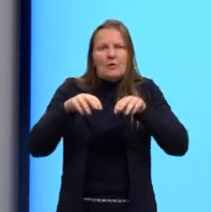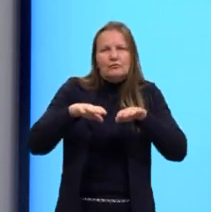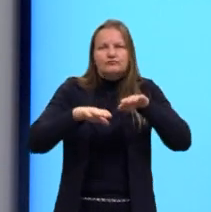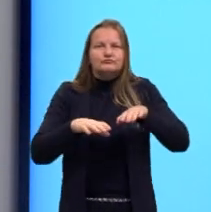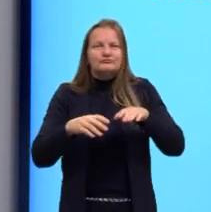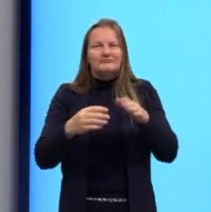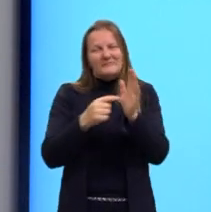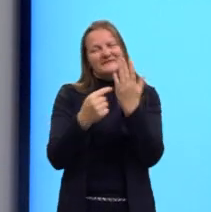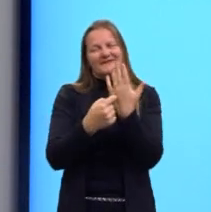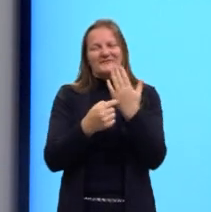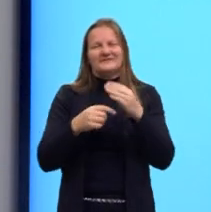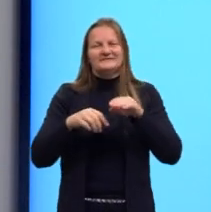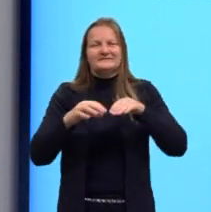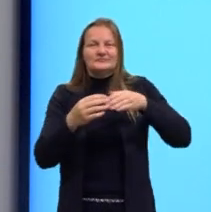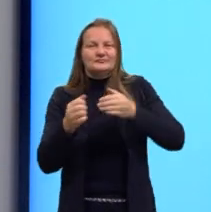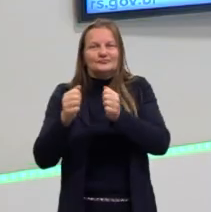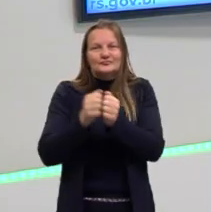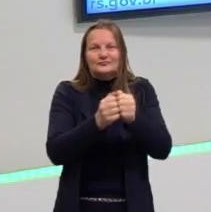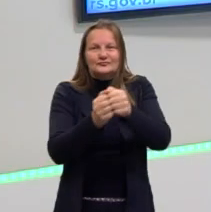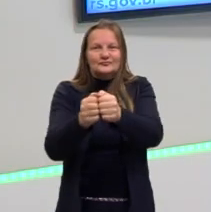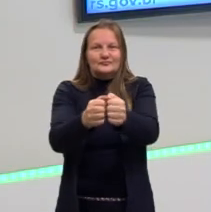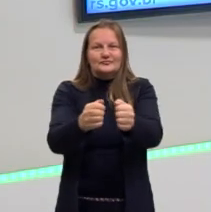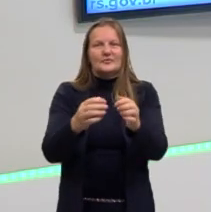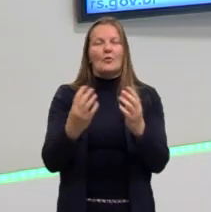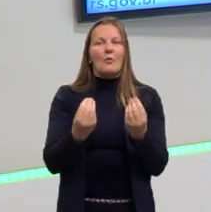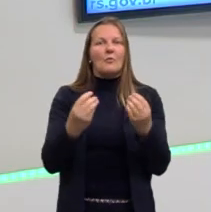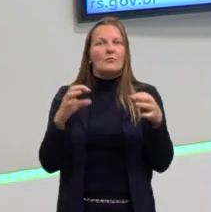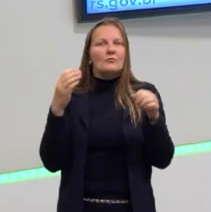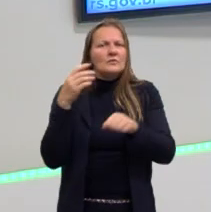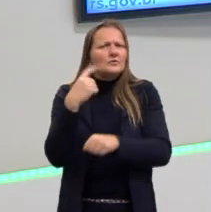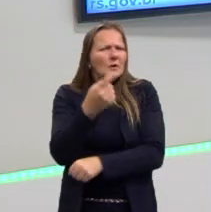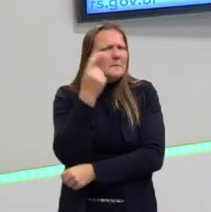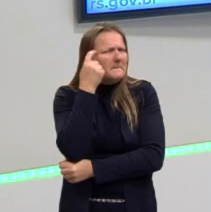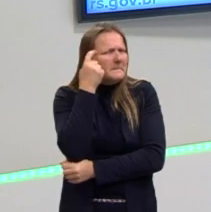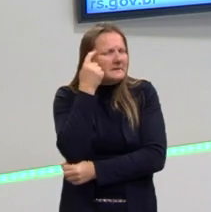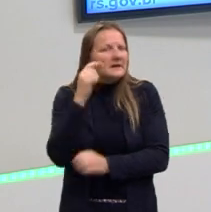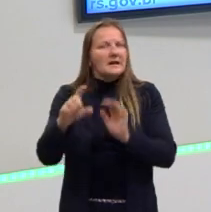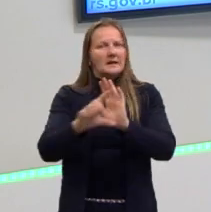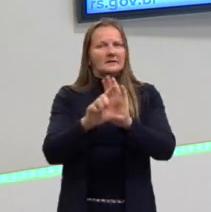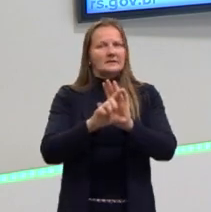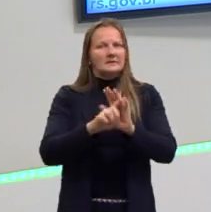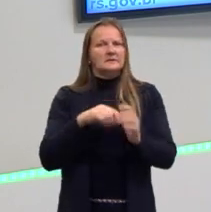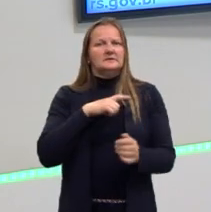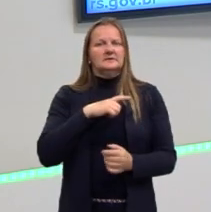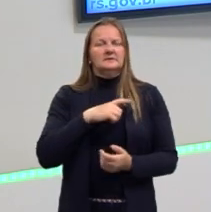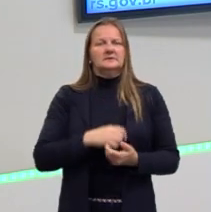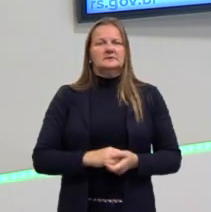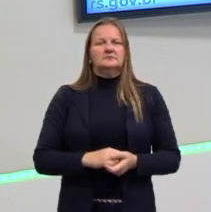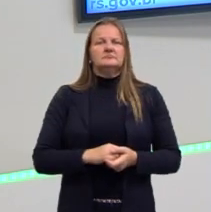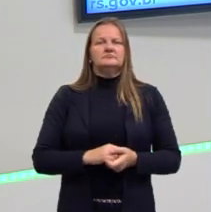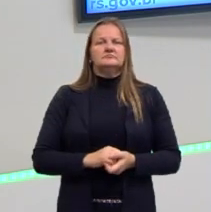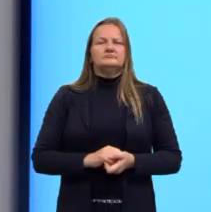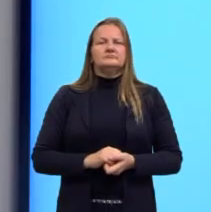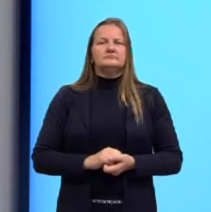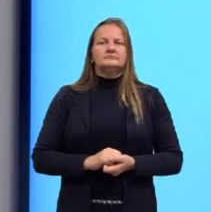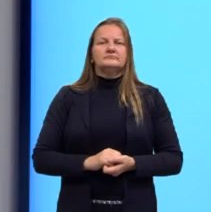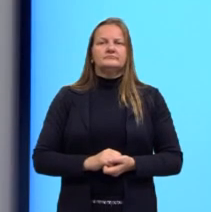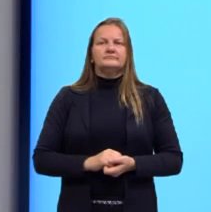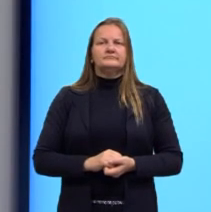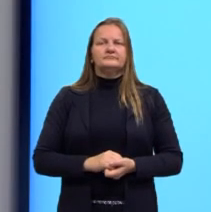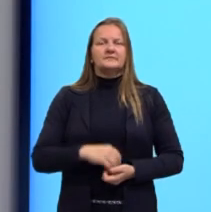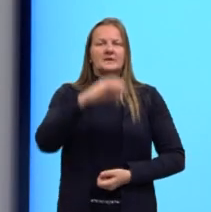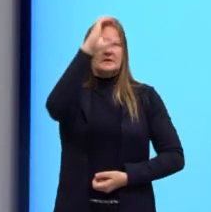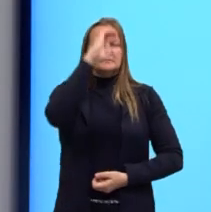paramos para estudar o quanto, de fato, existe legalmente nessa questão do Estado democrático. A